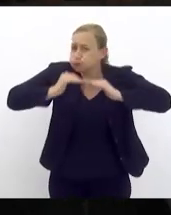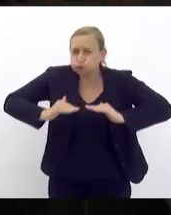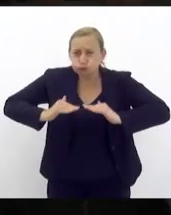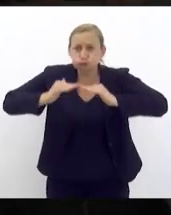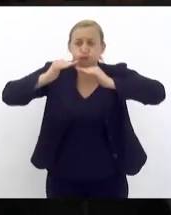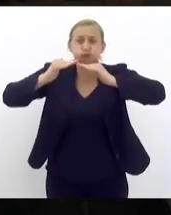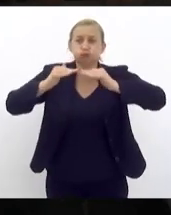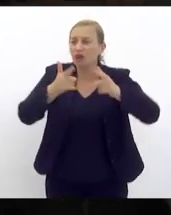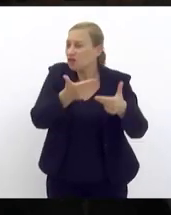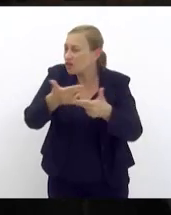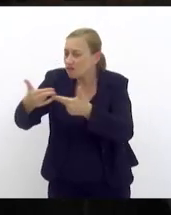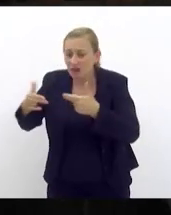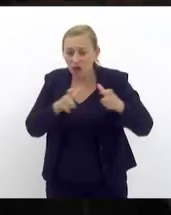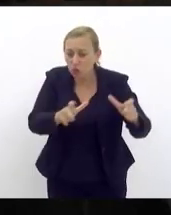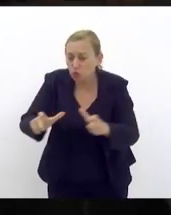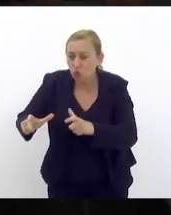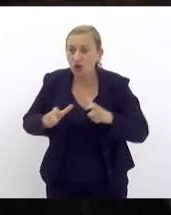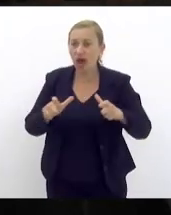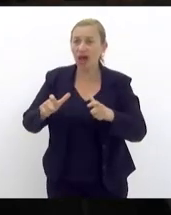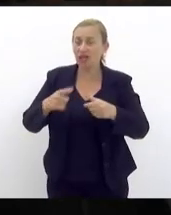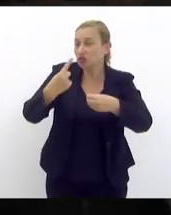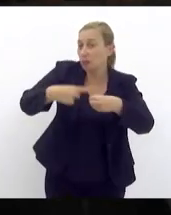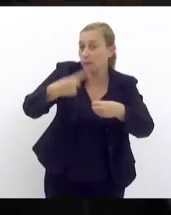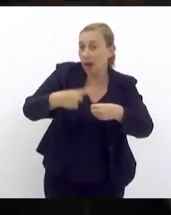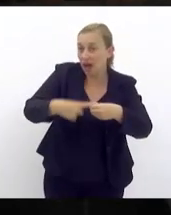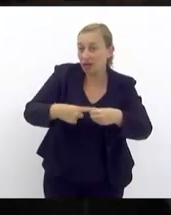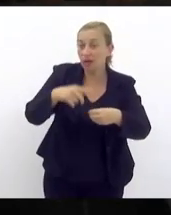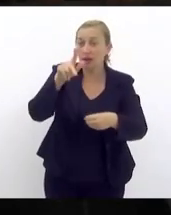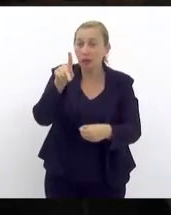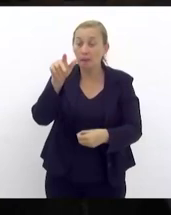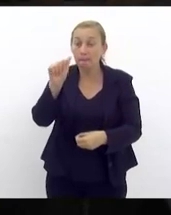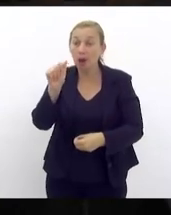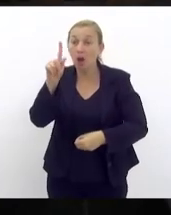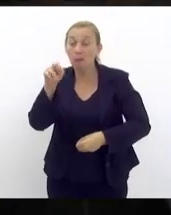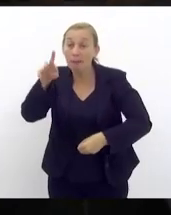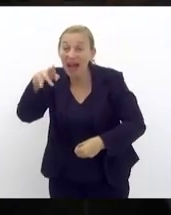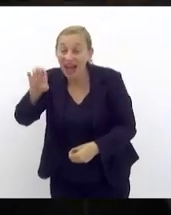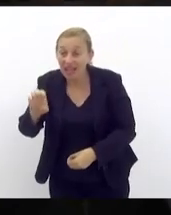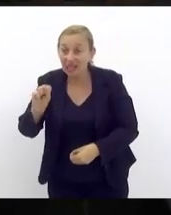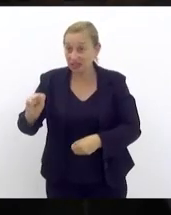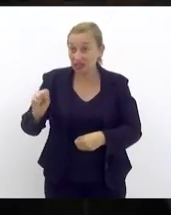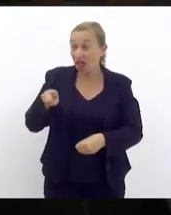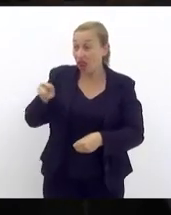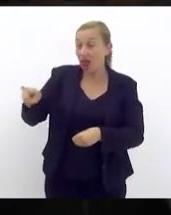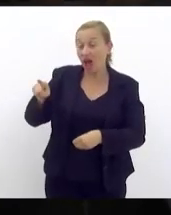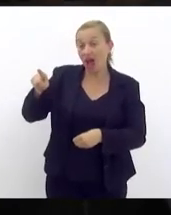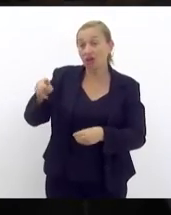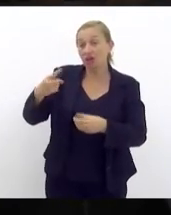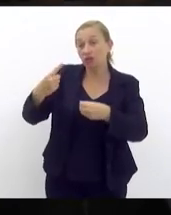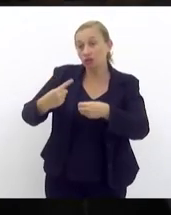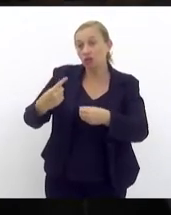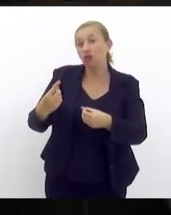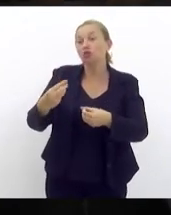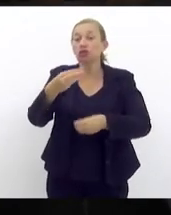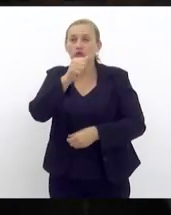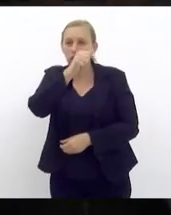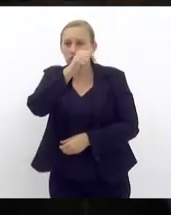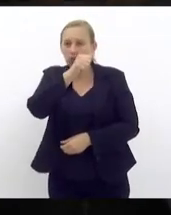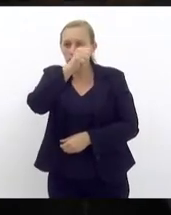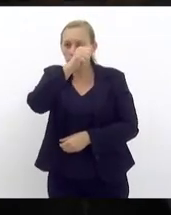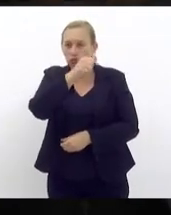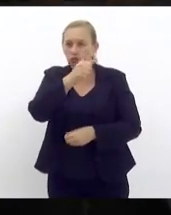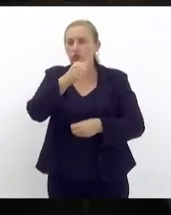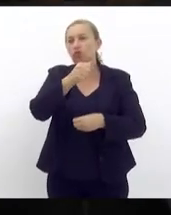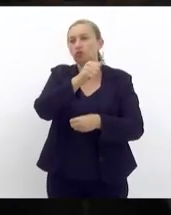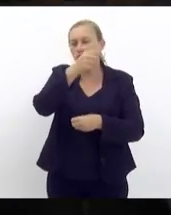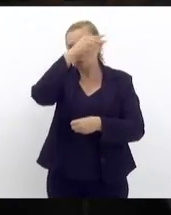de Moquetá de Santa Eugênia de vários bairros do Palmares de vários bairros lá no município de Nova Iguaçu de Belforrocho e